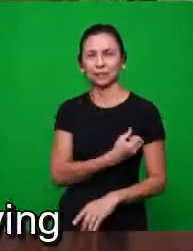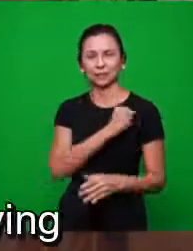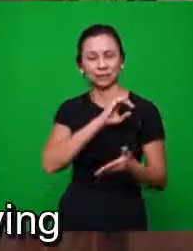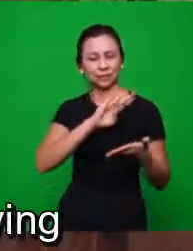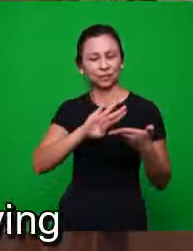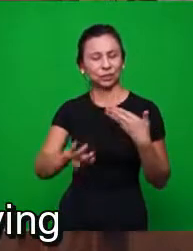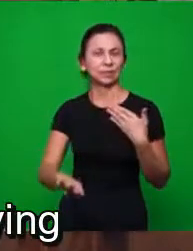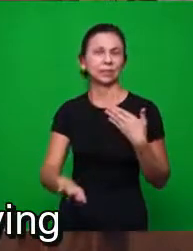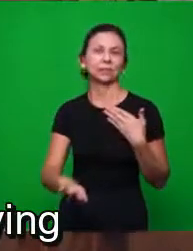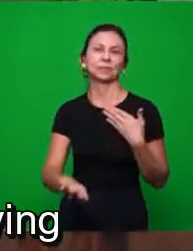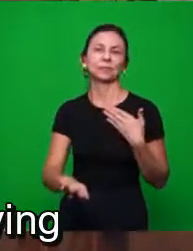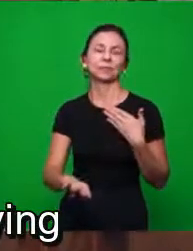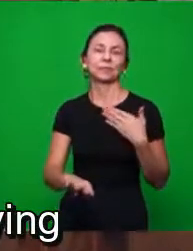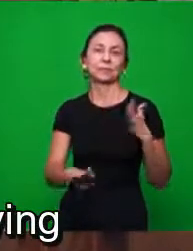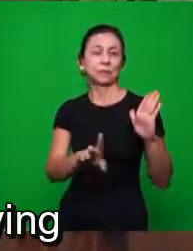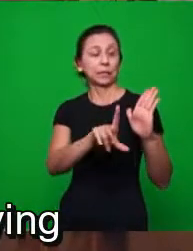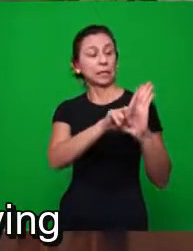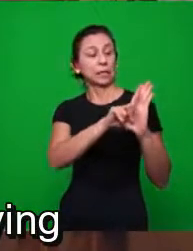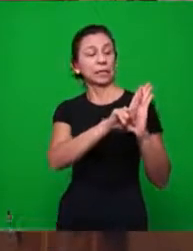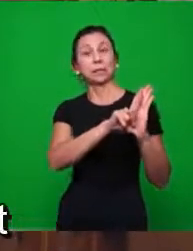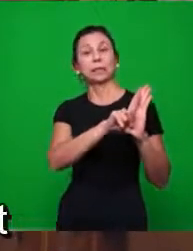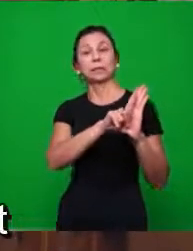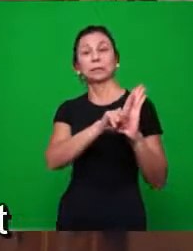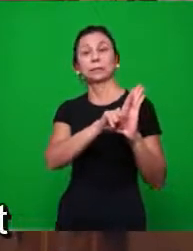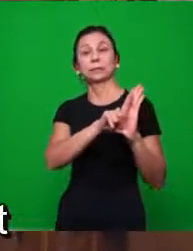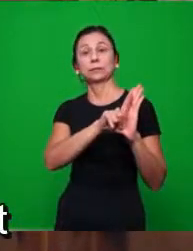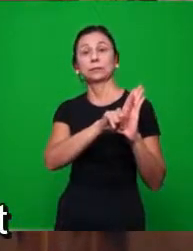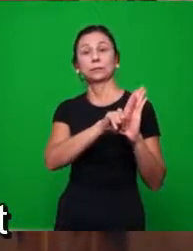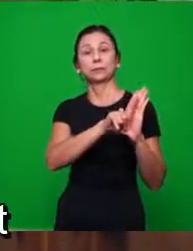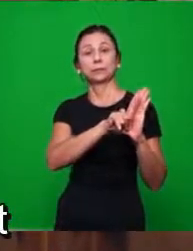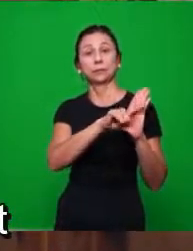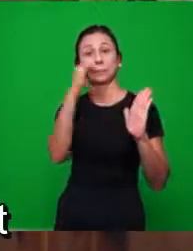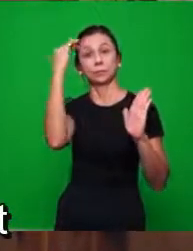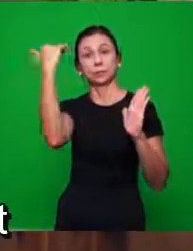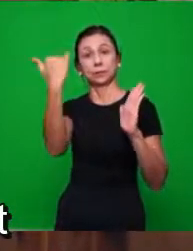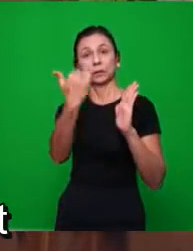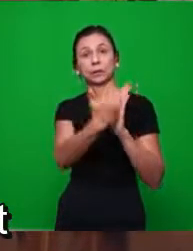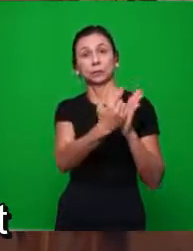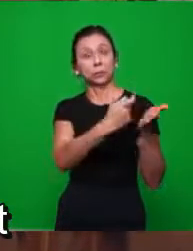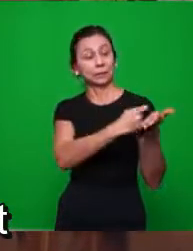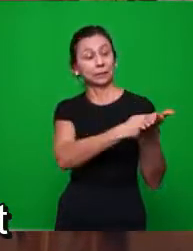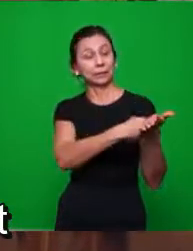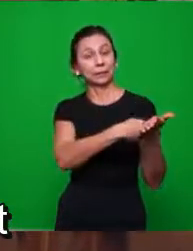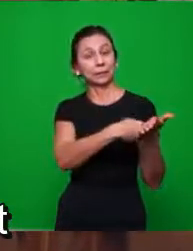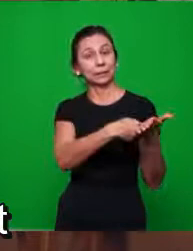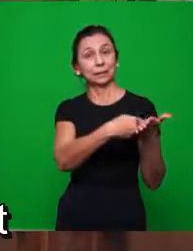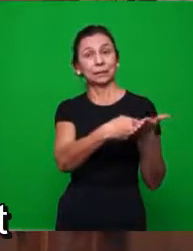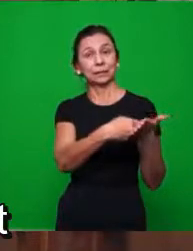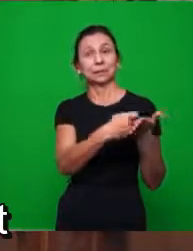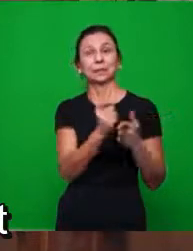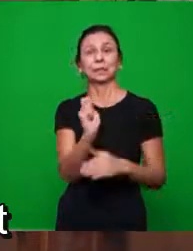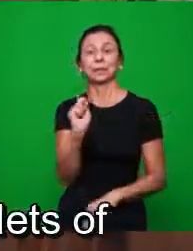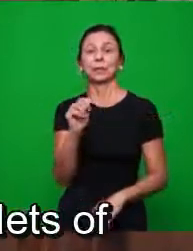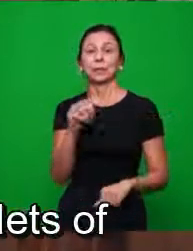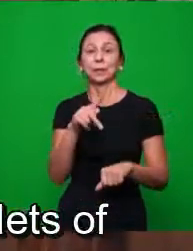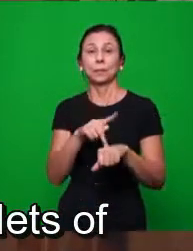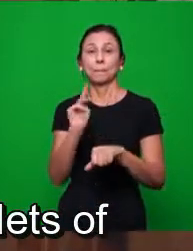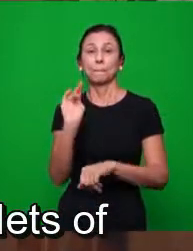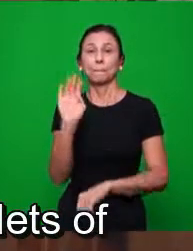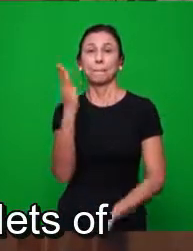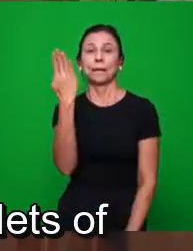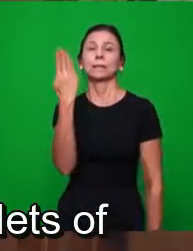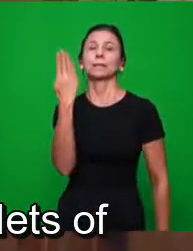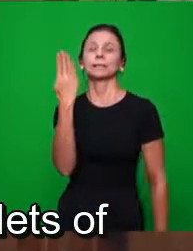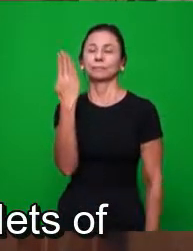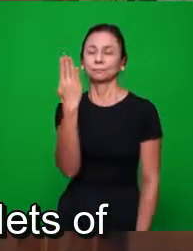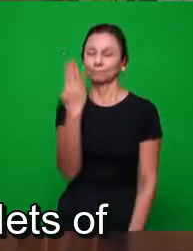lei, você salva porque você está obedecendo o que está escrito na tábua de pedra. Mas o que tem